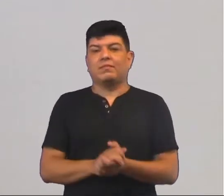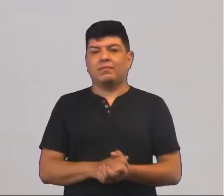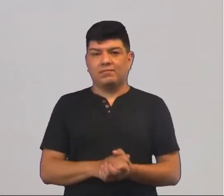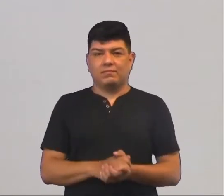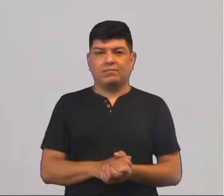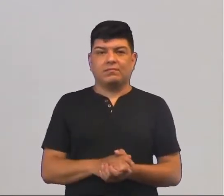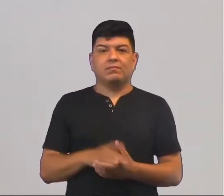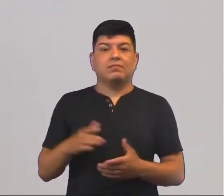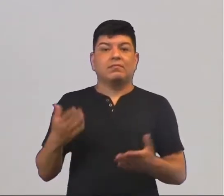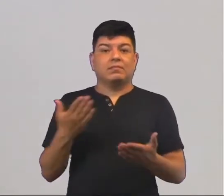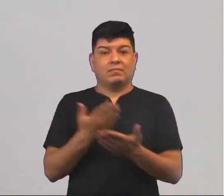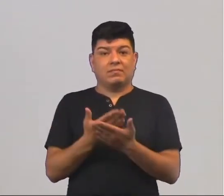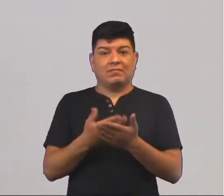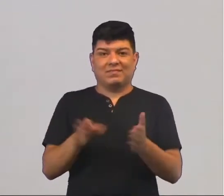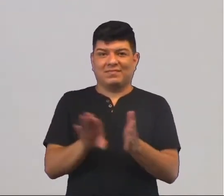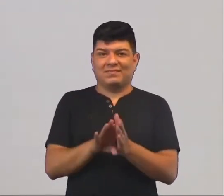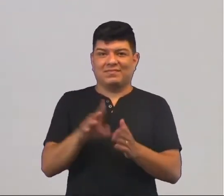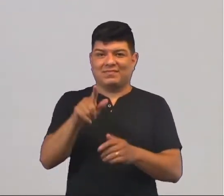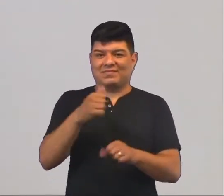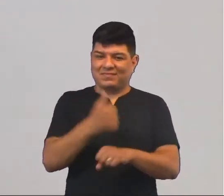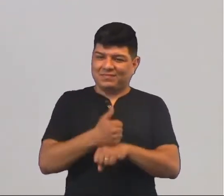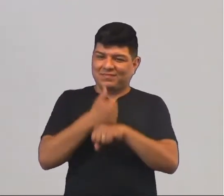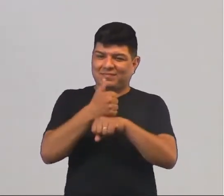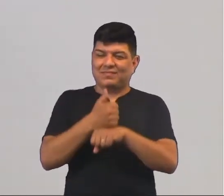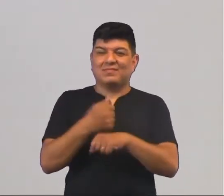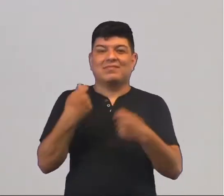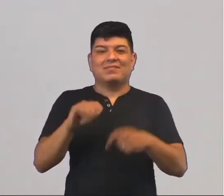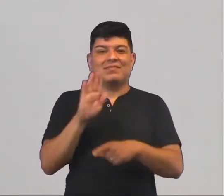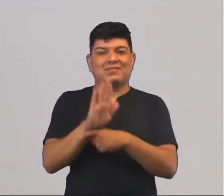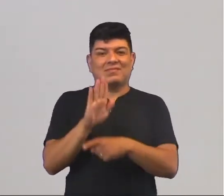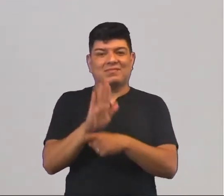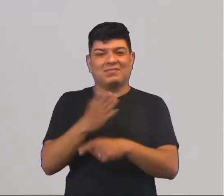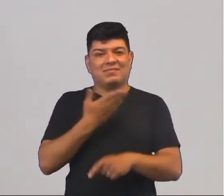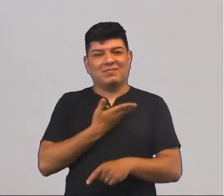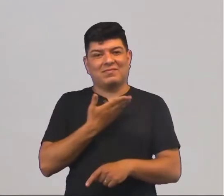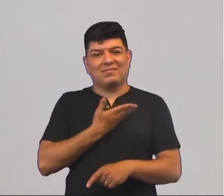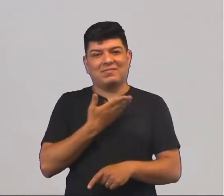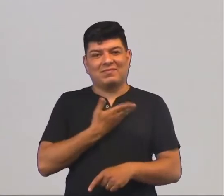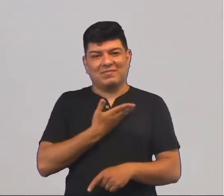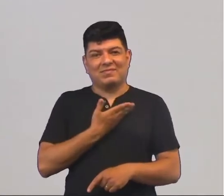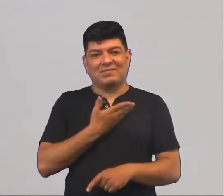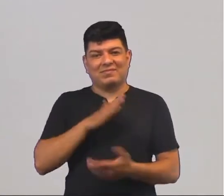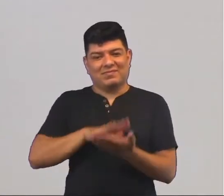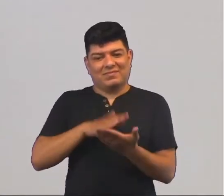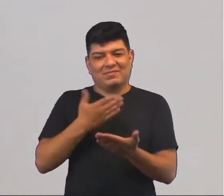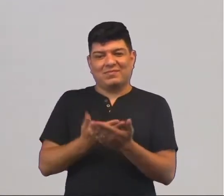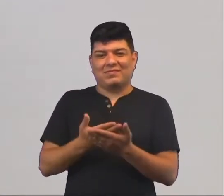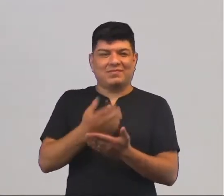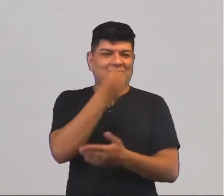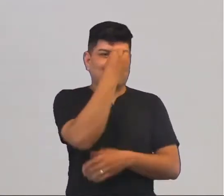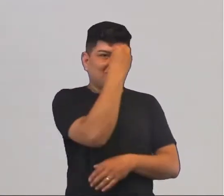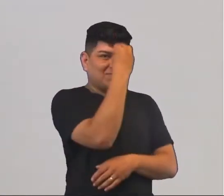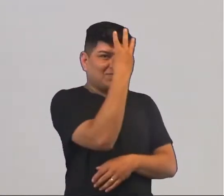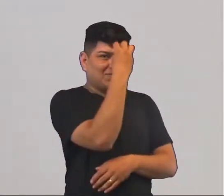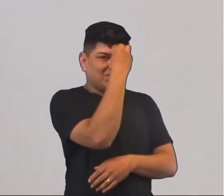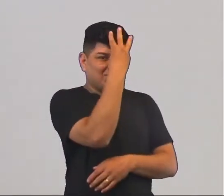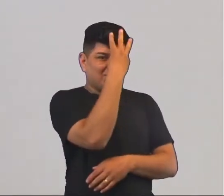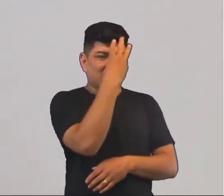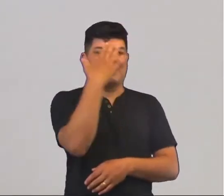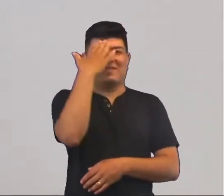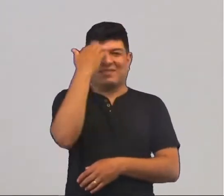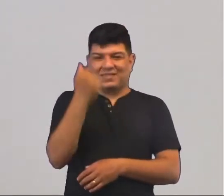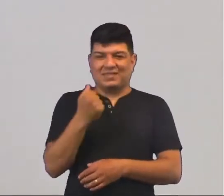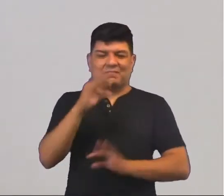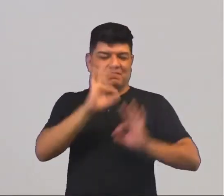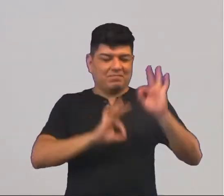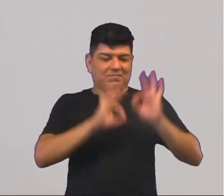ok? Para que essa aula chegue até você com qualidade, eu conto aqui com a ajuda do meu colega intérprete Moisés, vocês sabem que ele